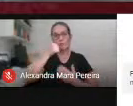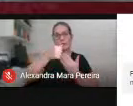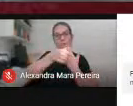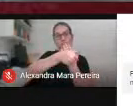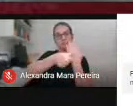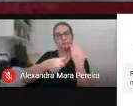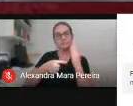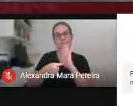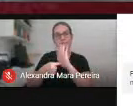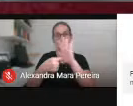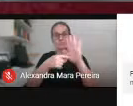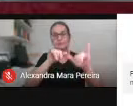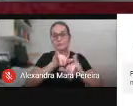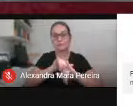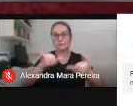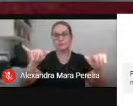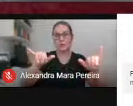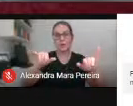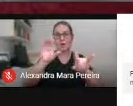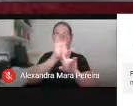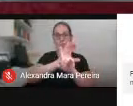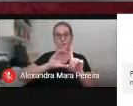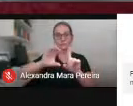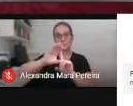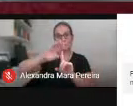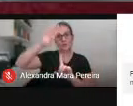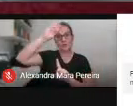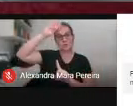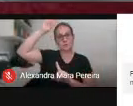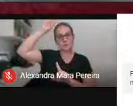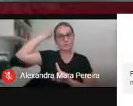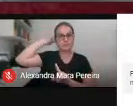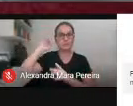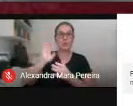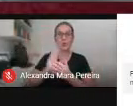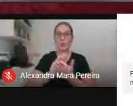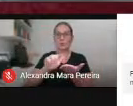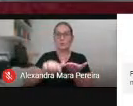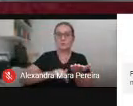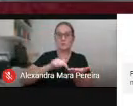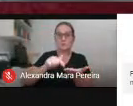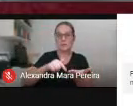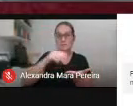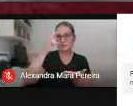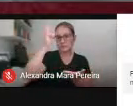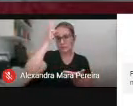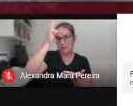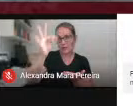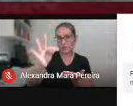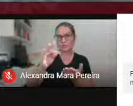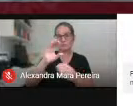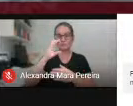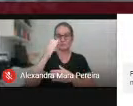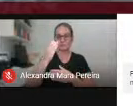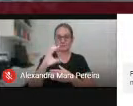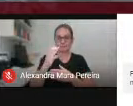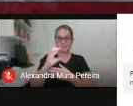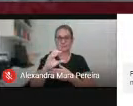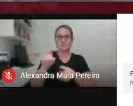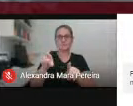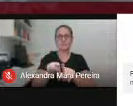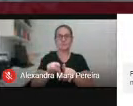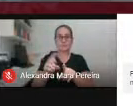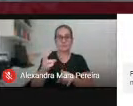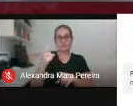apresentam à comunidade acadêmica o resultado dos seus trabalhos técnicos, científicos, culturais.